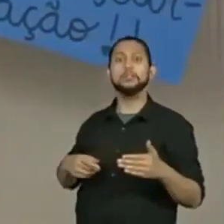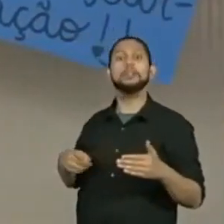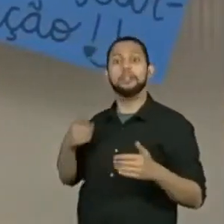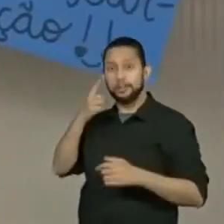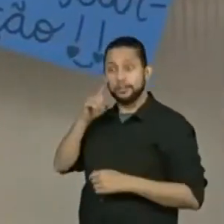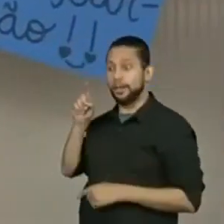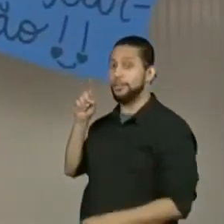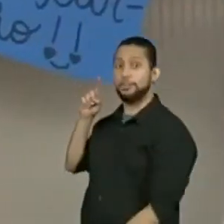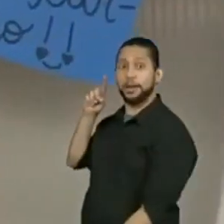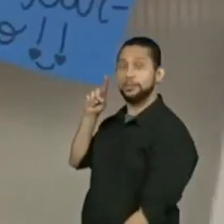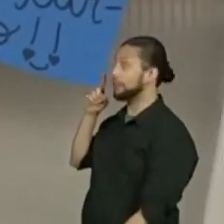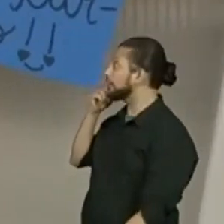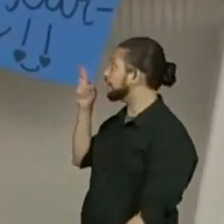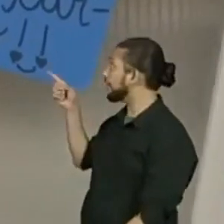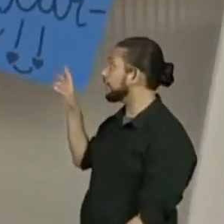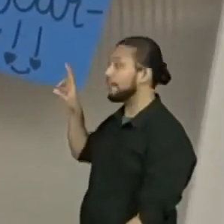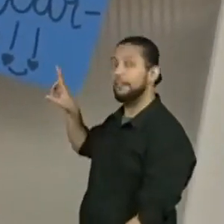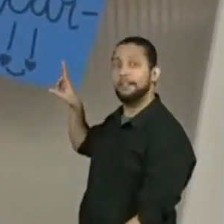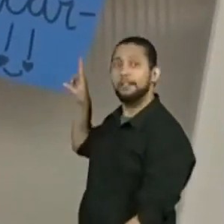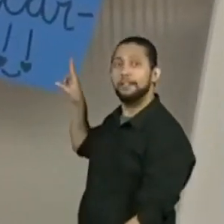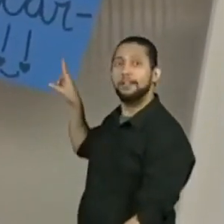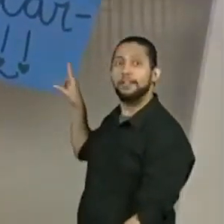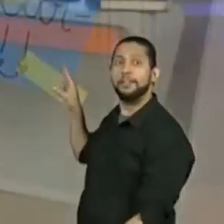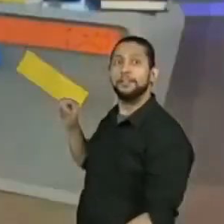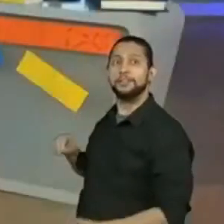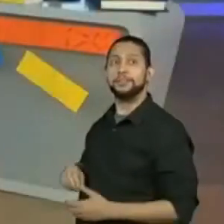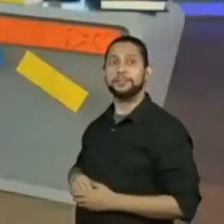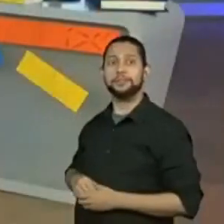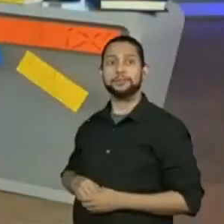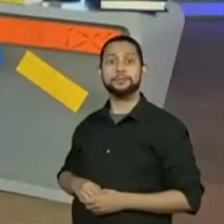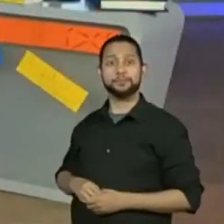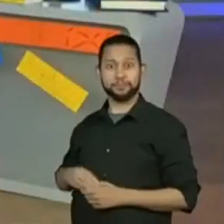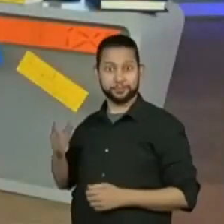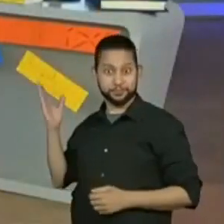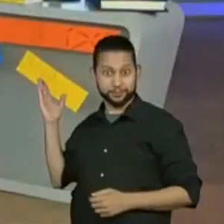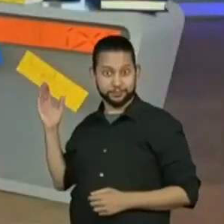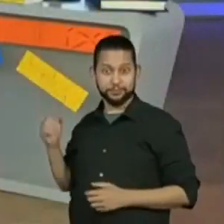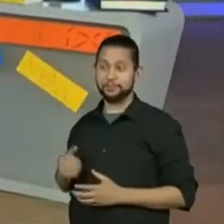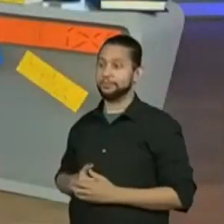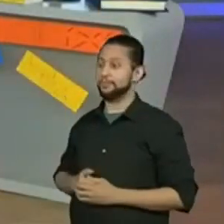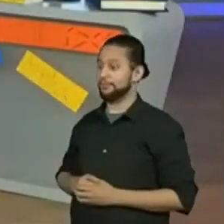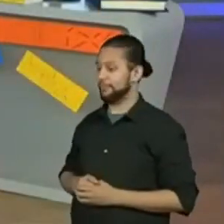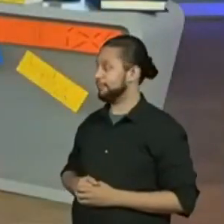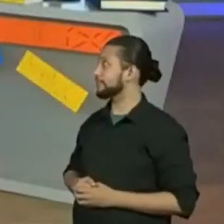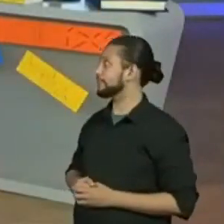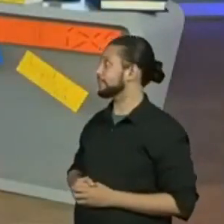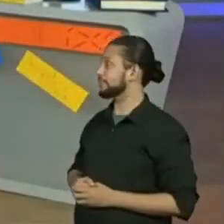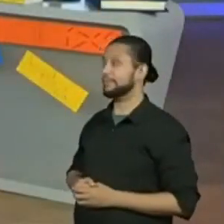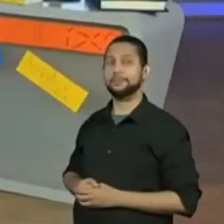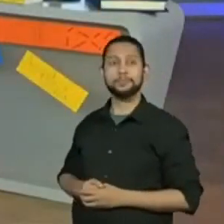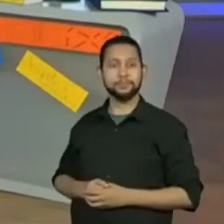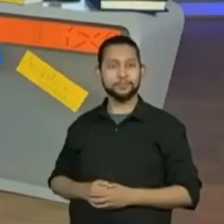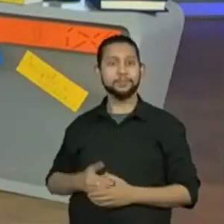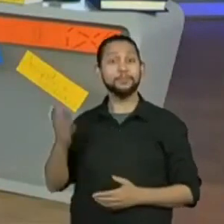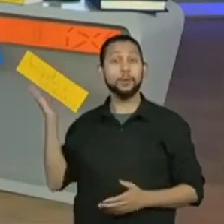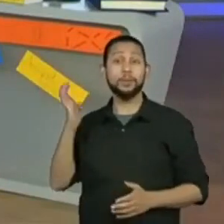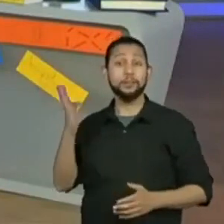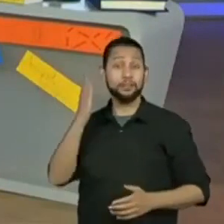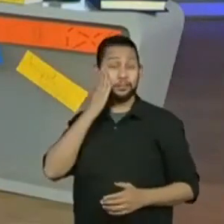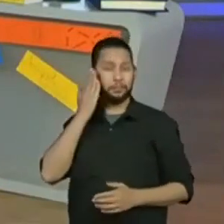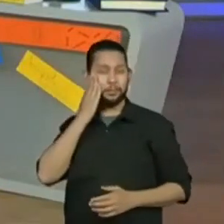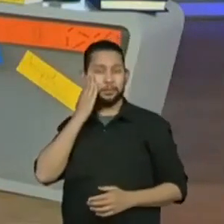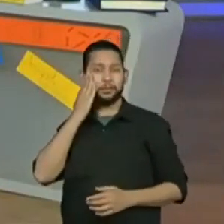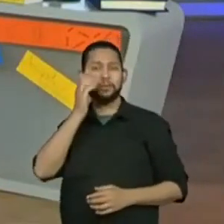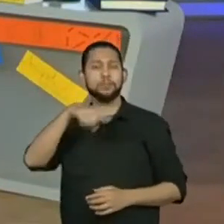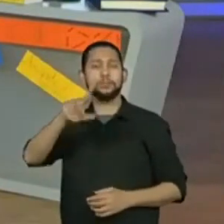Aqui dos dois lados. Já tem um pessoal, ó, Eu quero saber o que